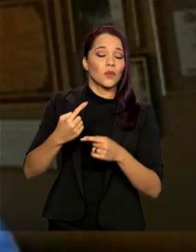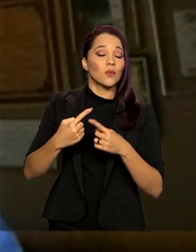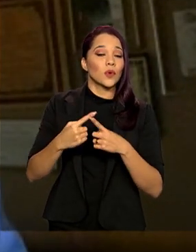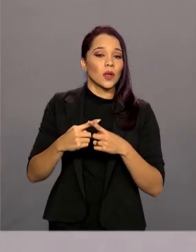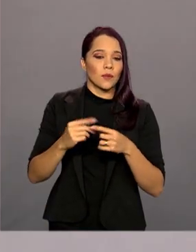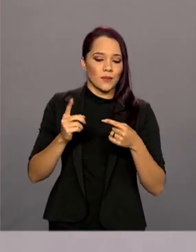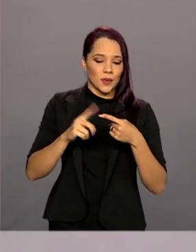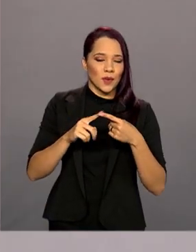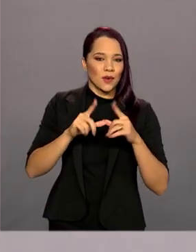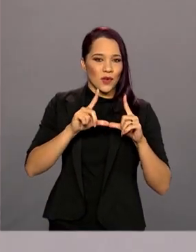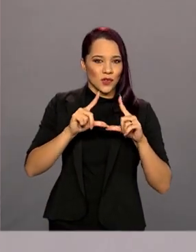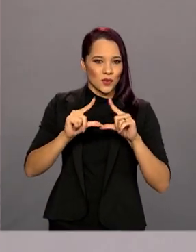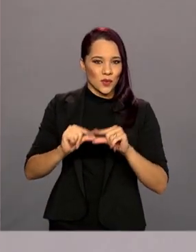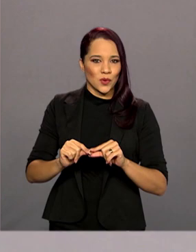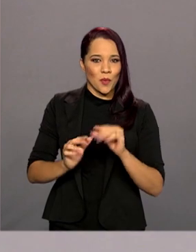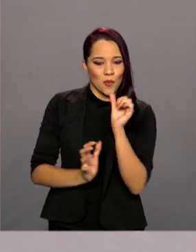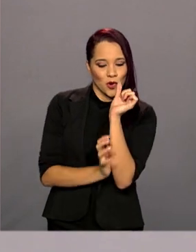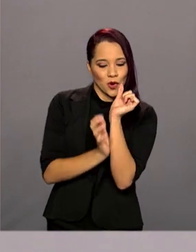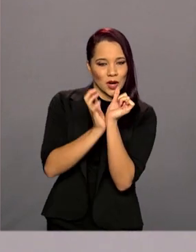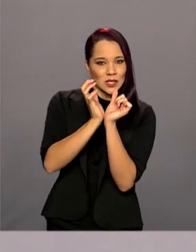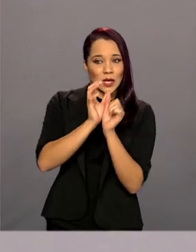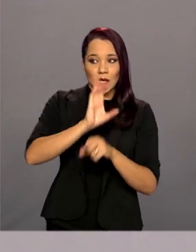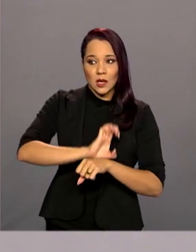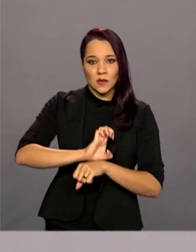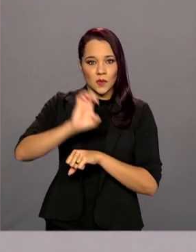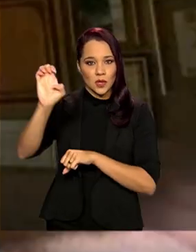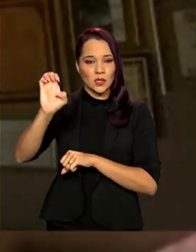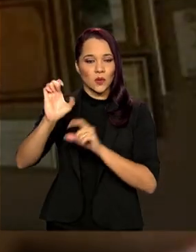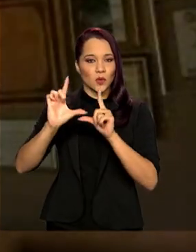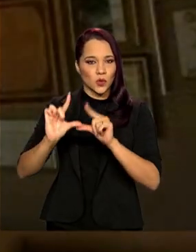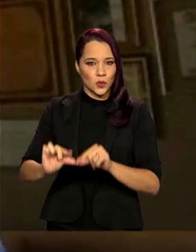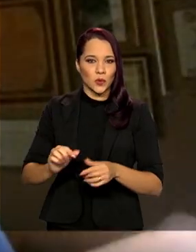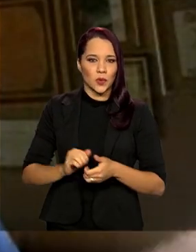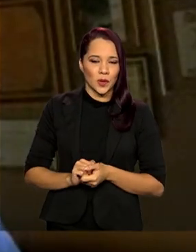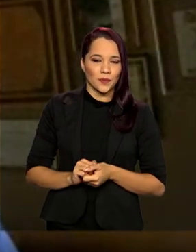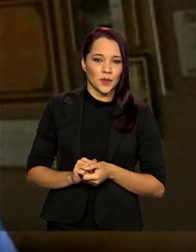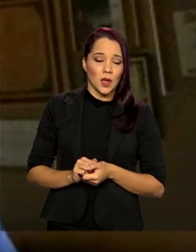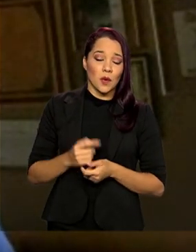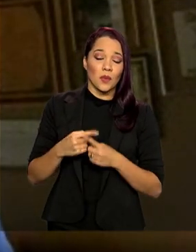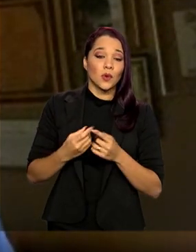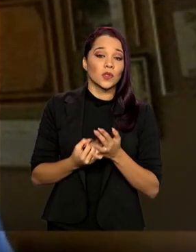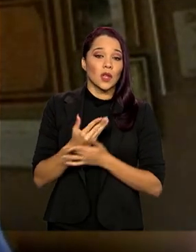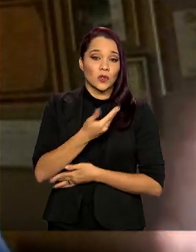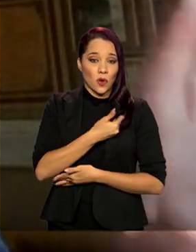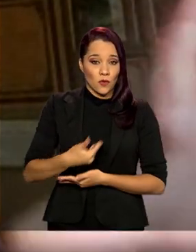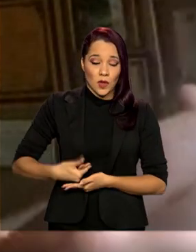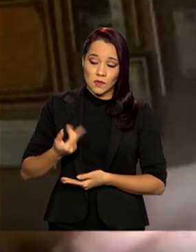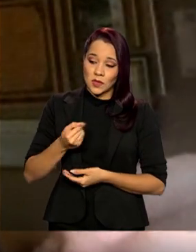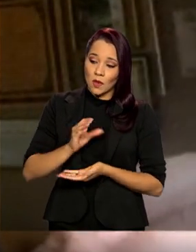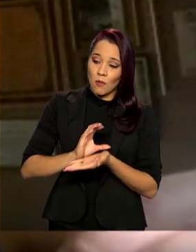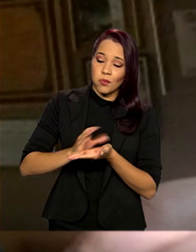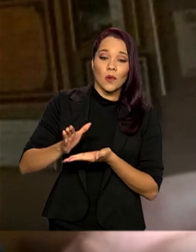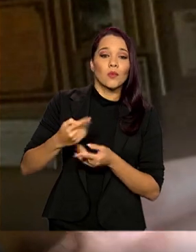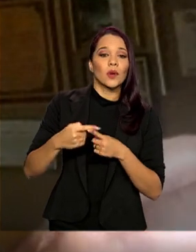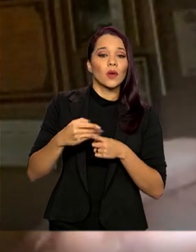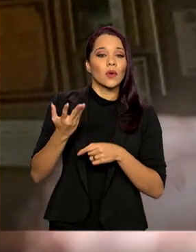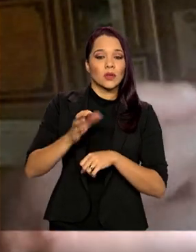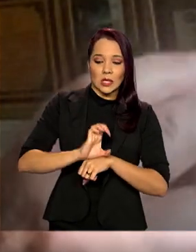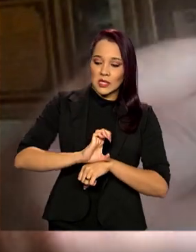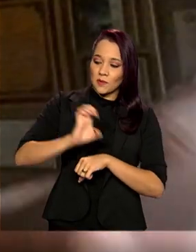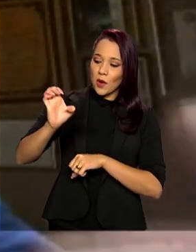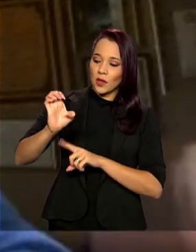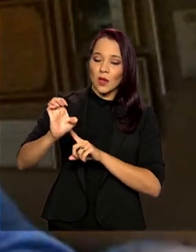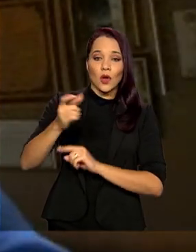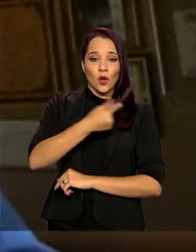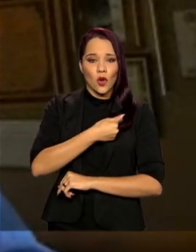a burocracia na exportação e o volume do governo tem que devolver, porque quando você exporta, o governo